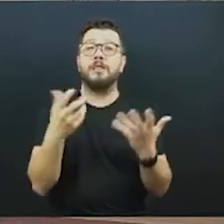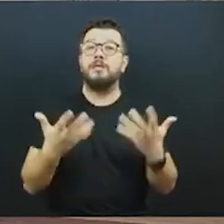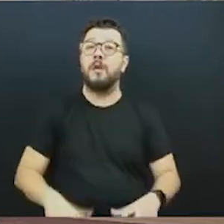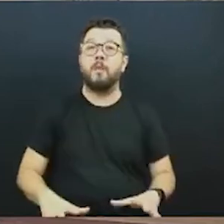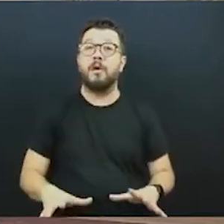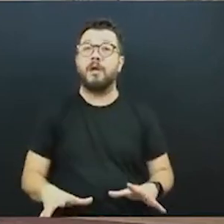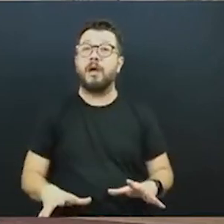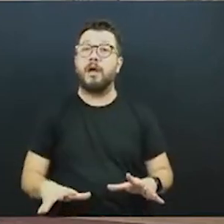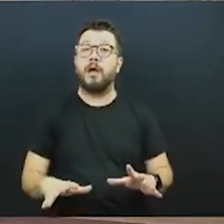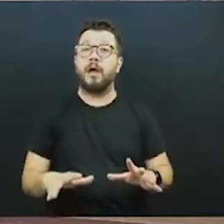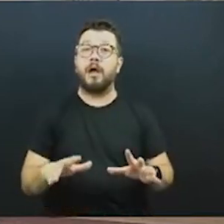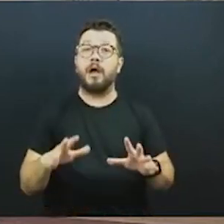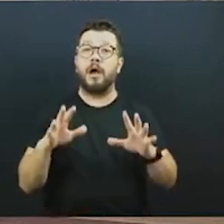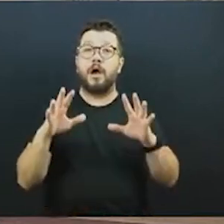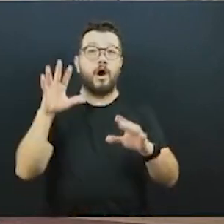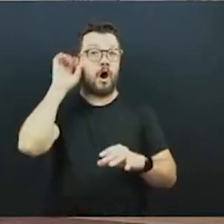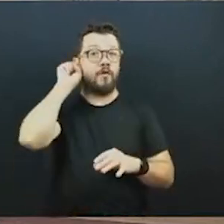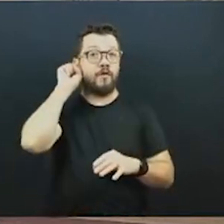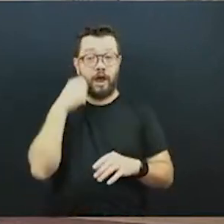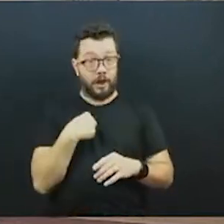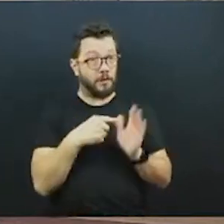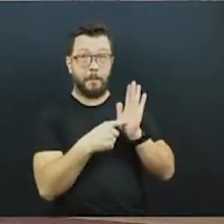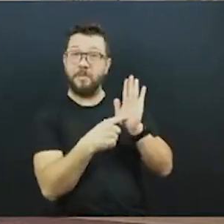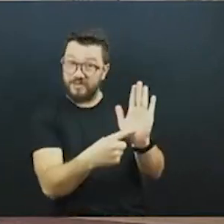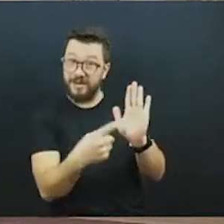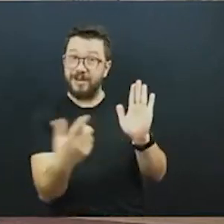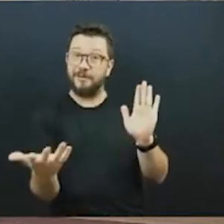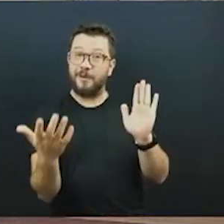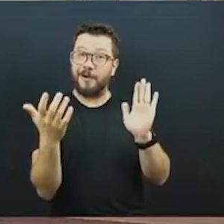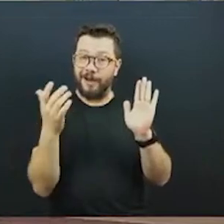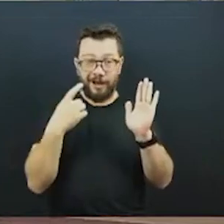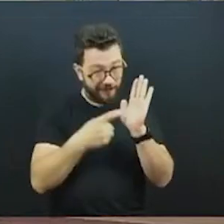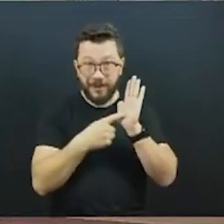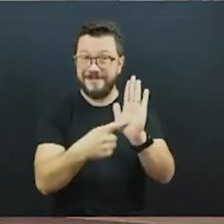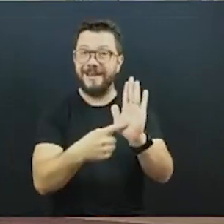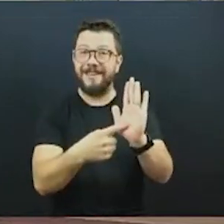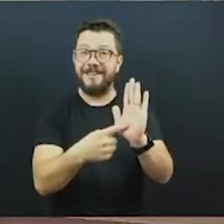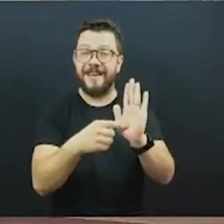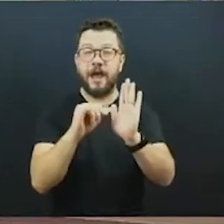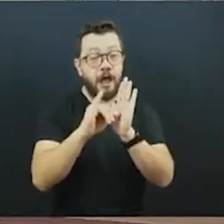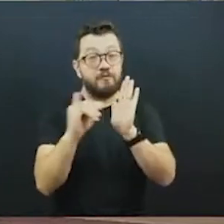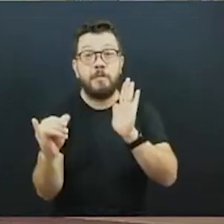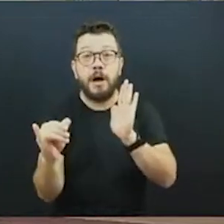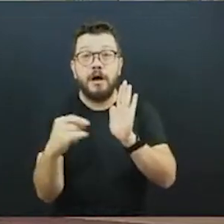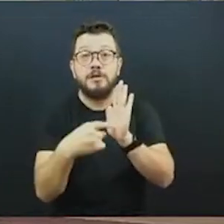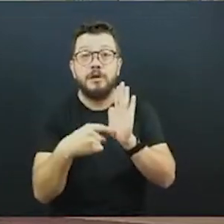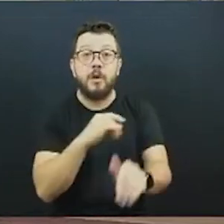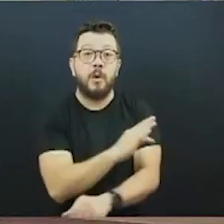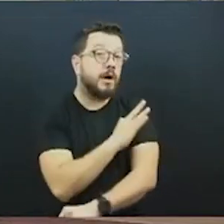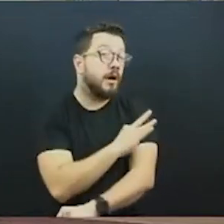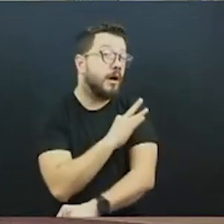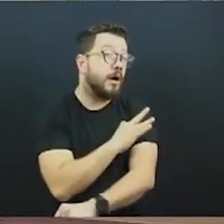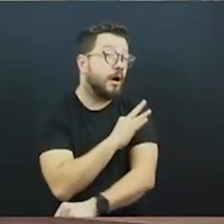trazem aqui informações técnicas. Eu estou colocando aqui que o transporte de Curitiba perdeu passageiros,